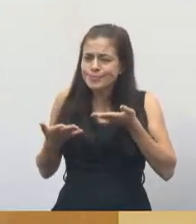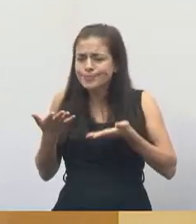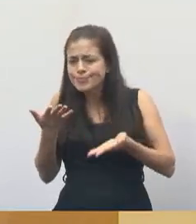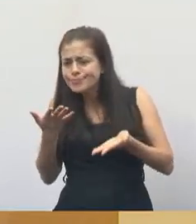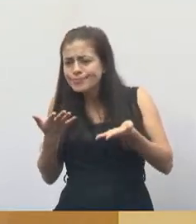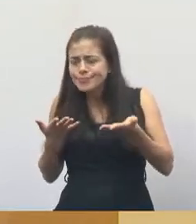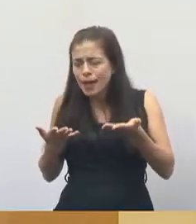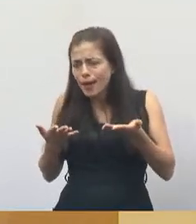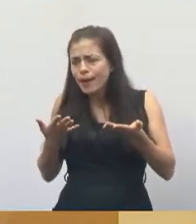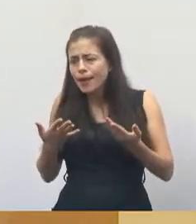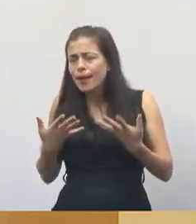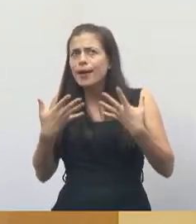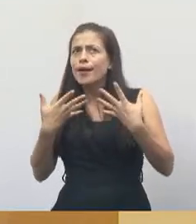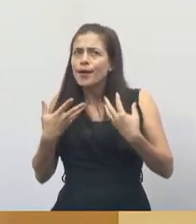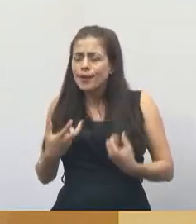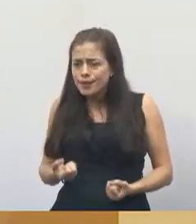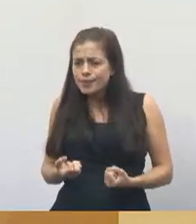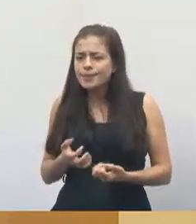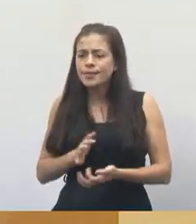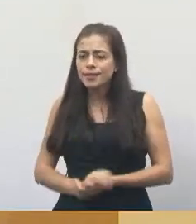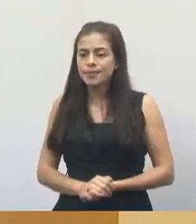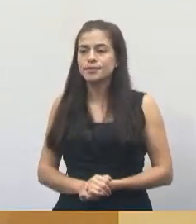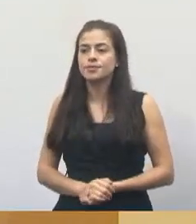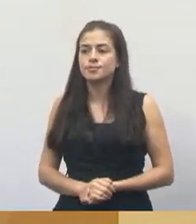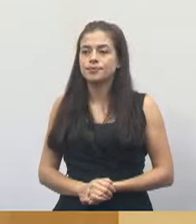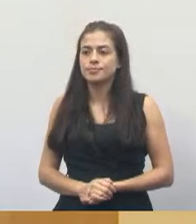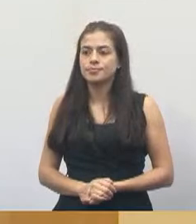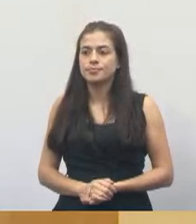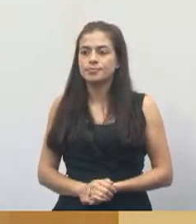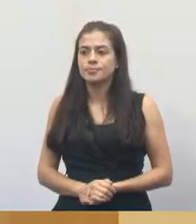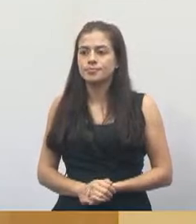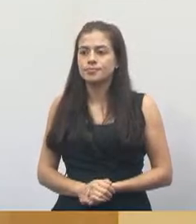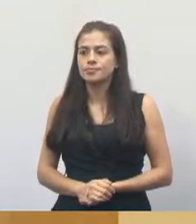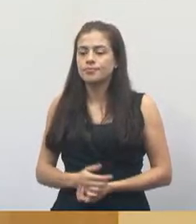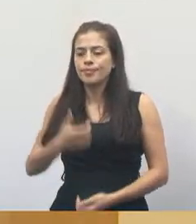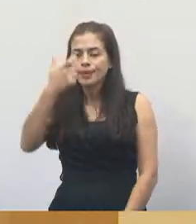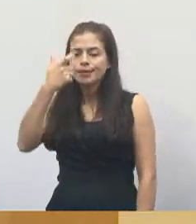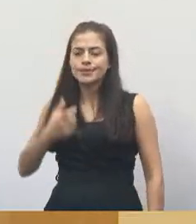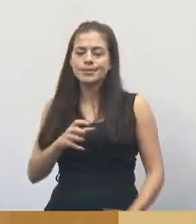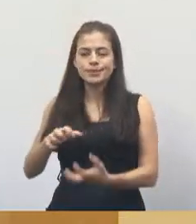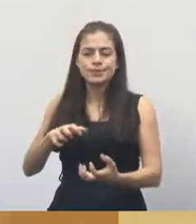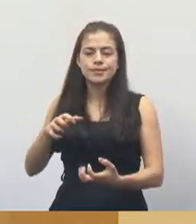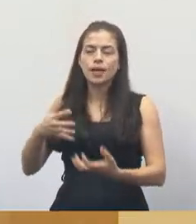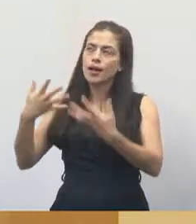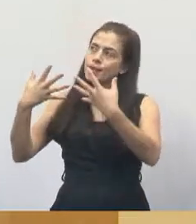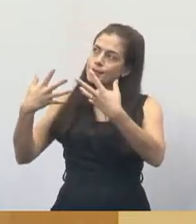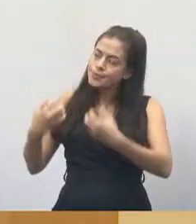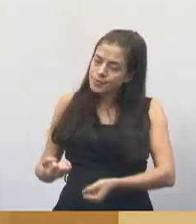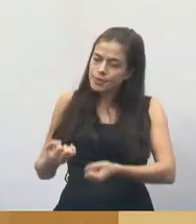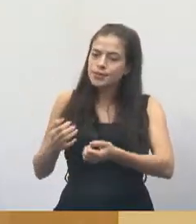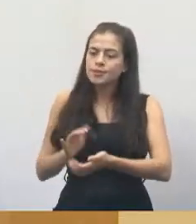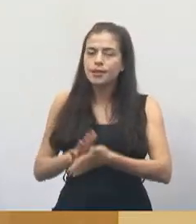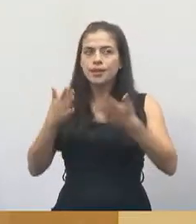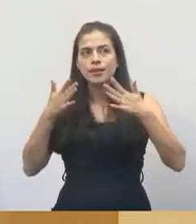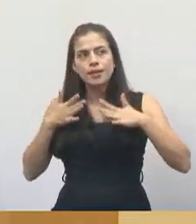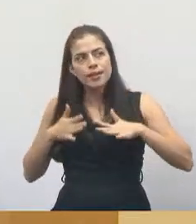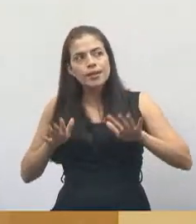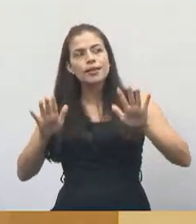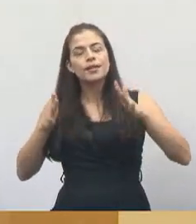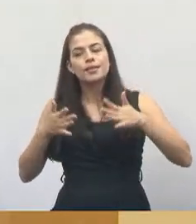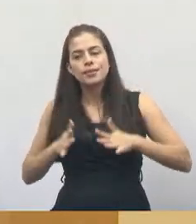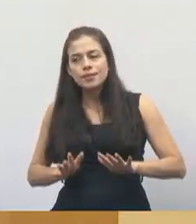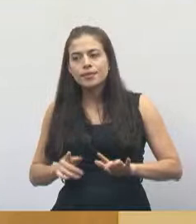Tem que aguentar certas coisas, né? À vez de ser idosa, tem que aguentar ainda. Mas aguentei. Calma, tranquilo, que